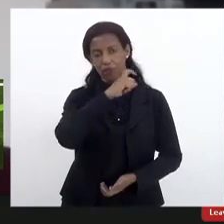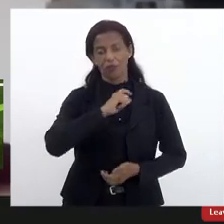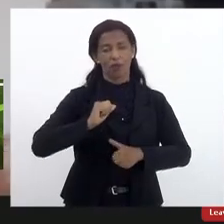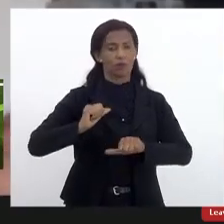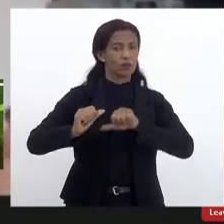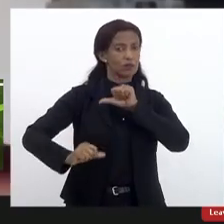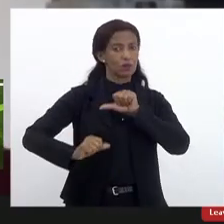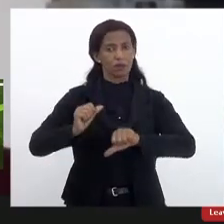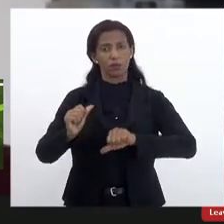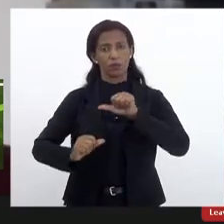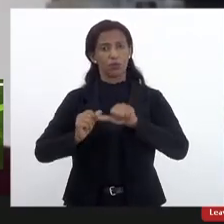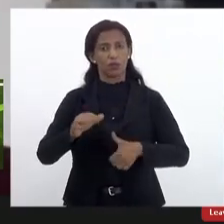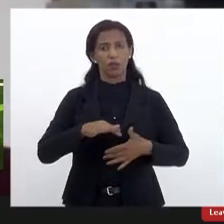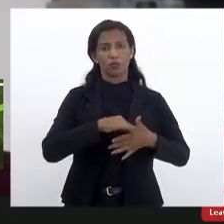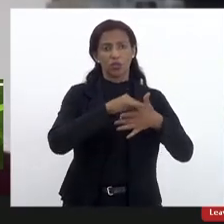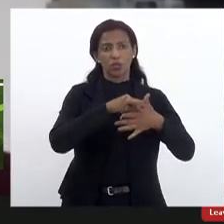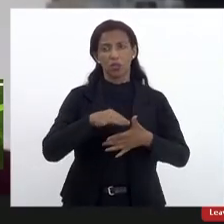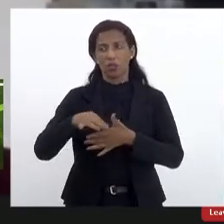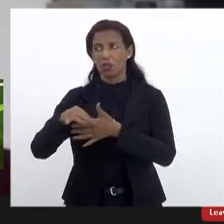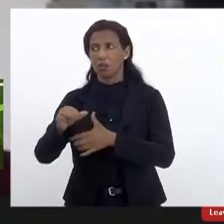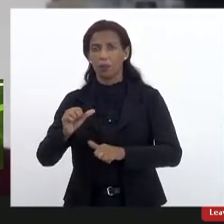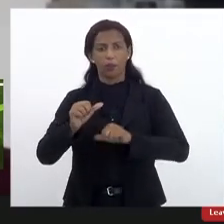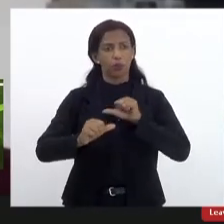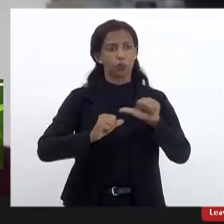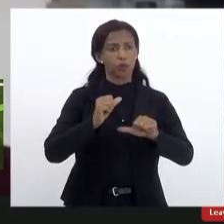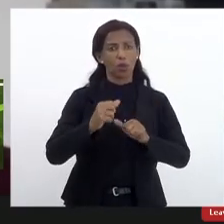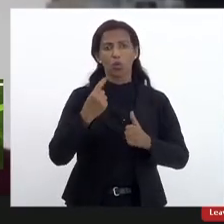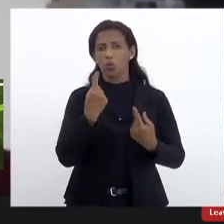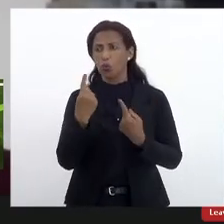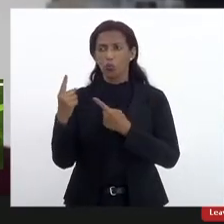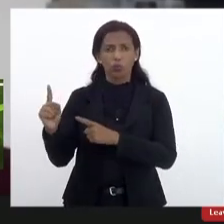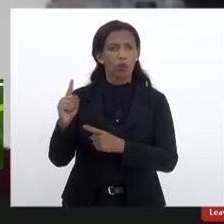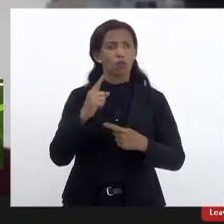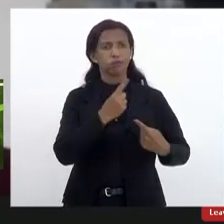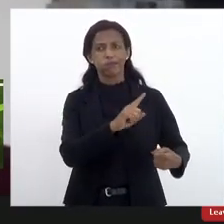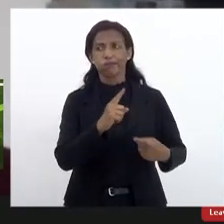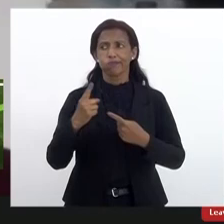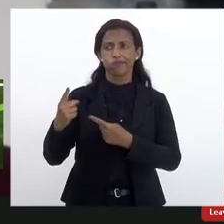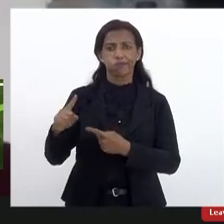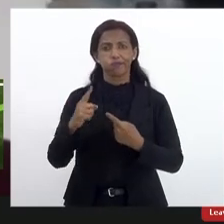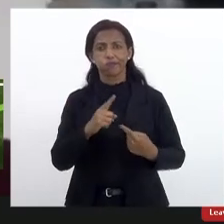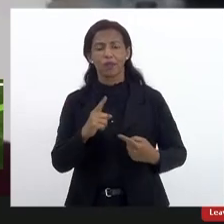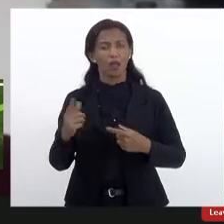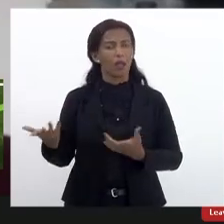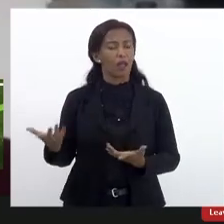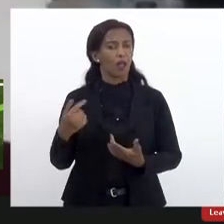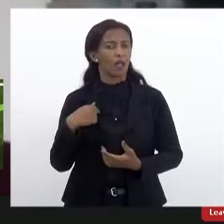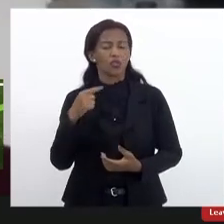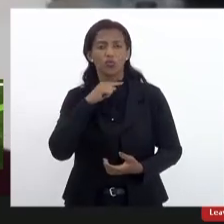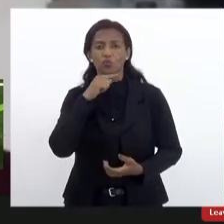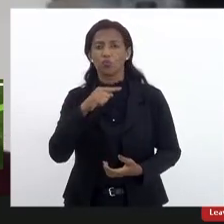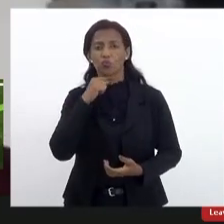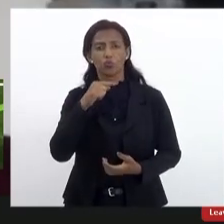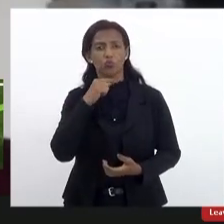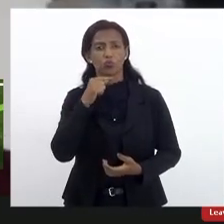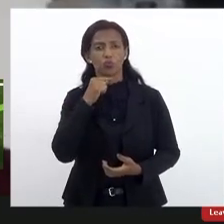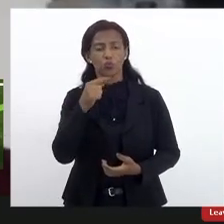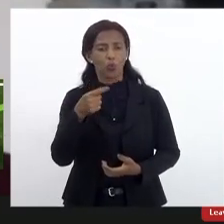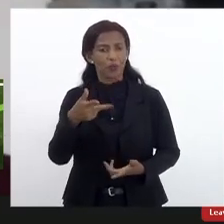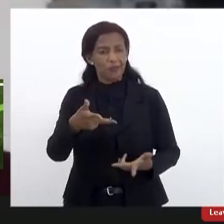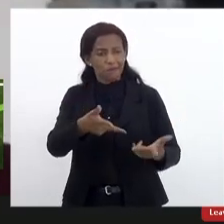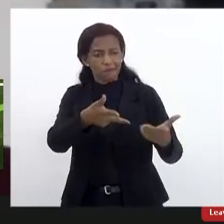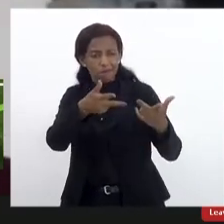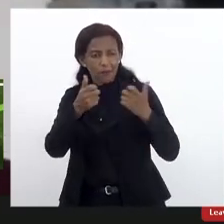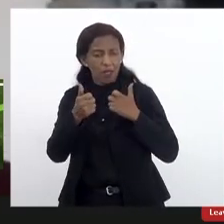alterando as representações sempre todo mundo no combate no combate no combate e a gente não consegue sacar